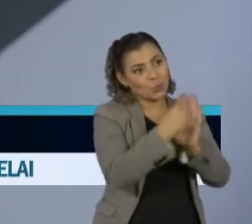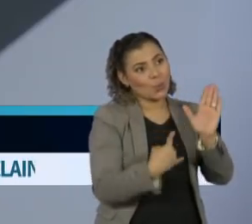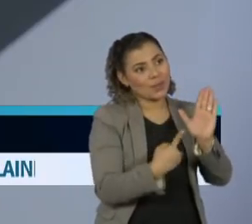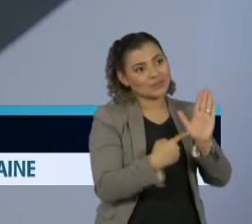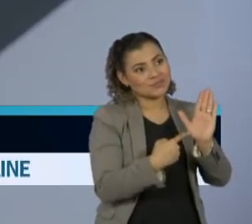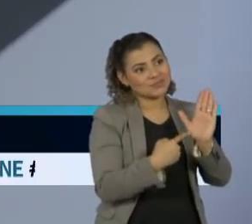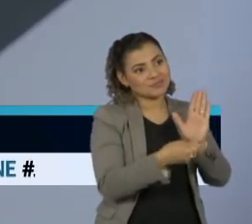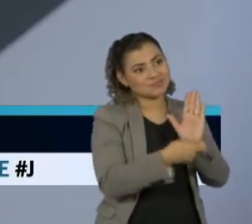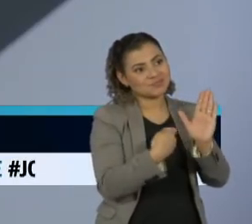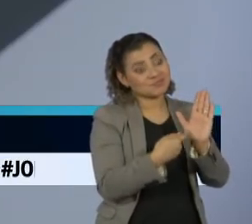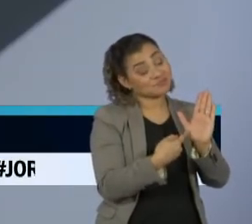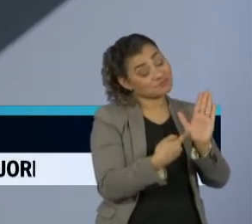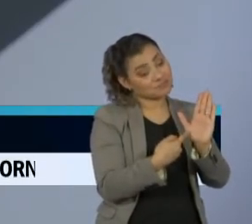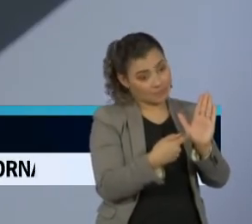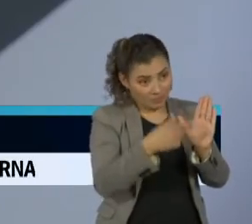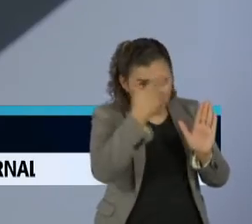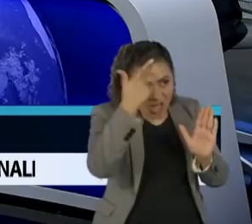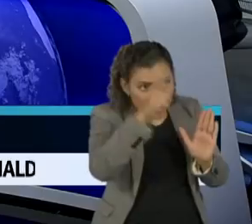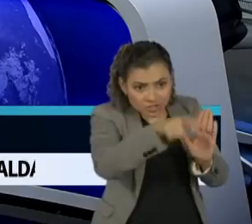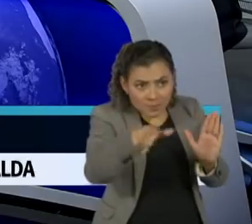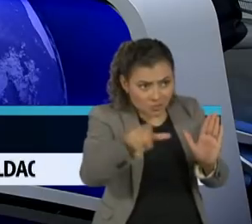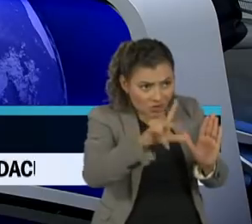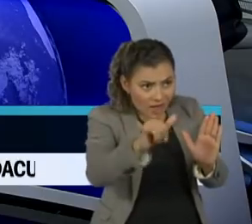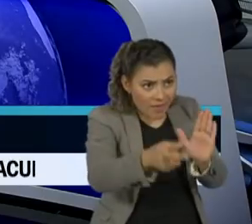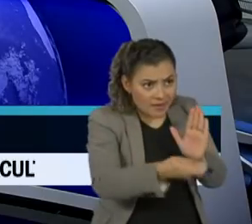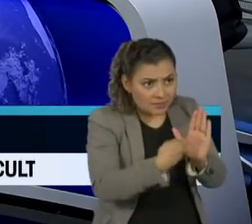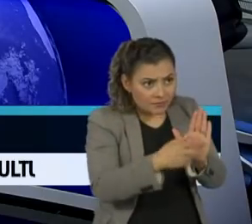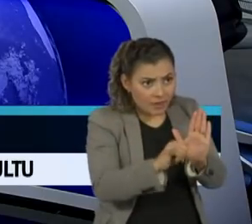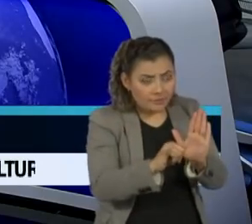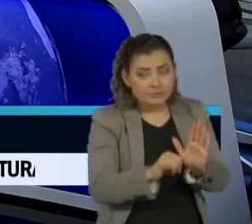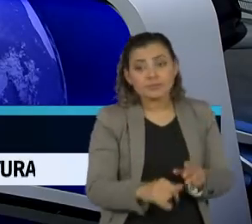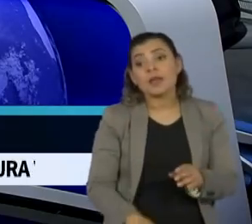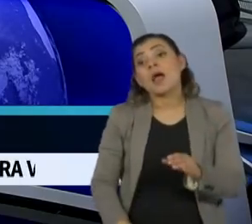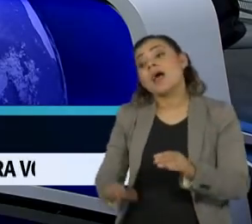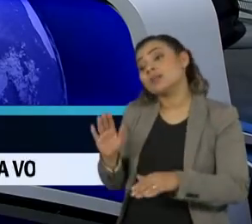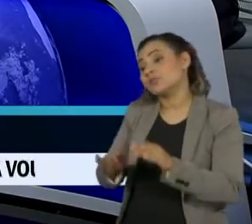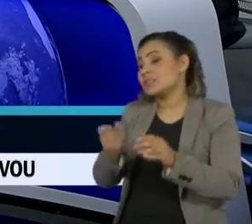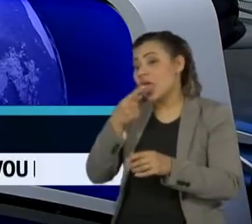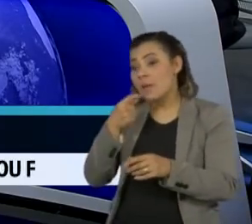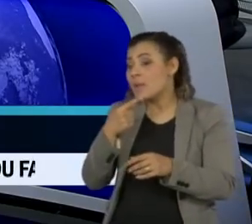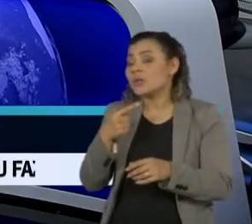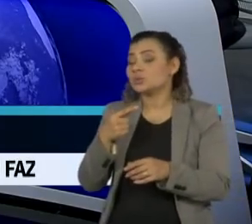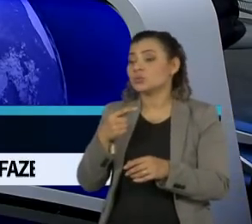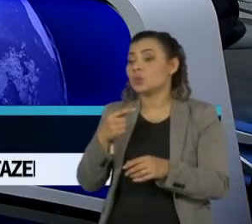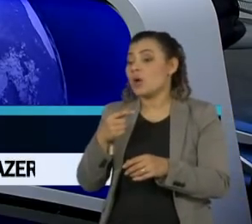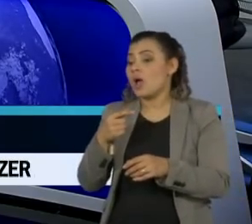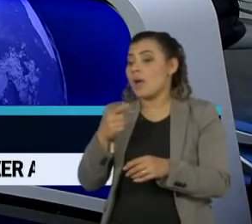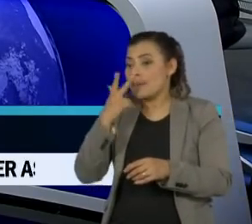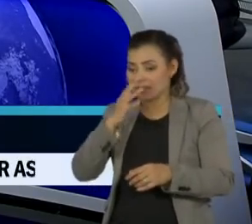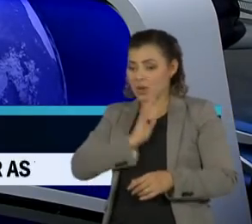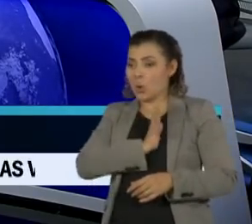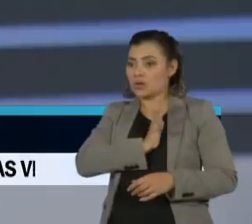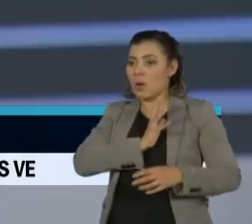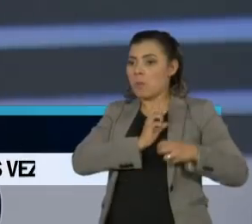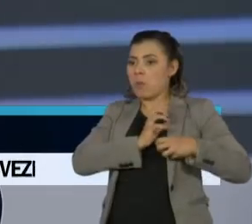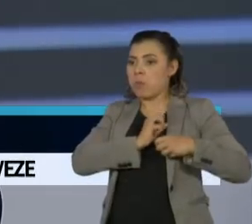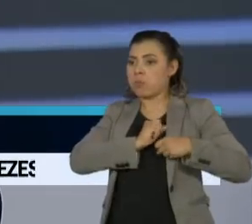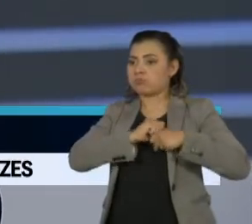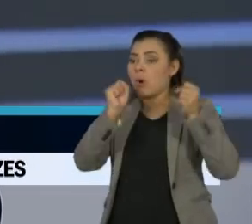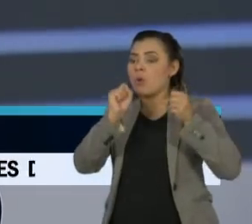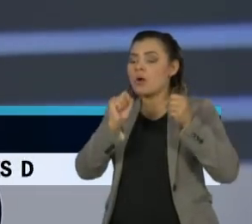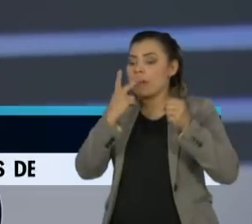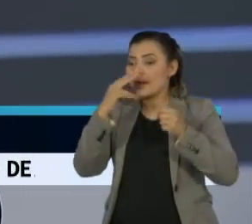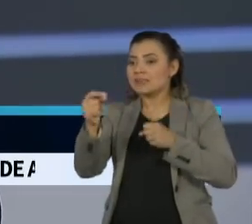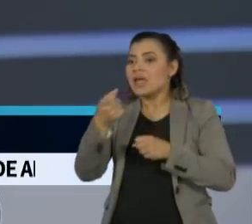incompreensível ninguém querer assinar isso daí. Mesmo que essa arritmia não tenha sido causada pela cloroquina. Mas não vai se saber. Pois é, então o indivíduo ele